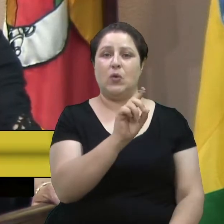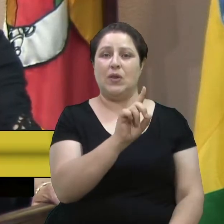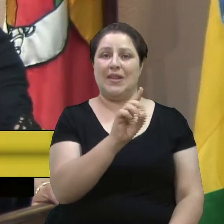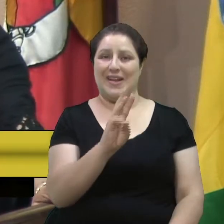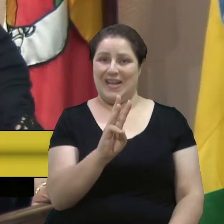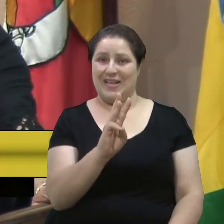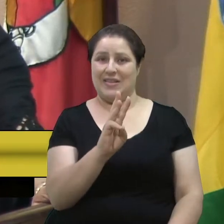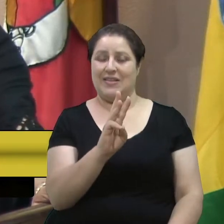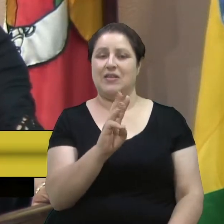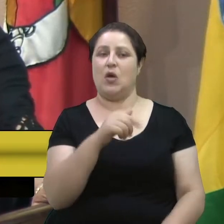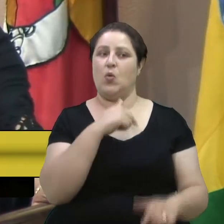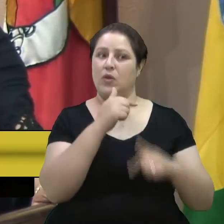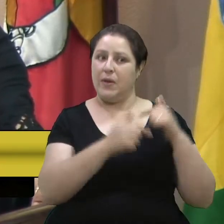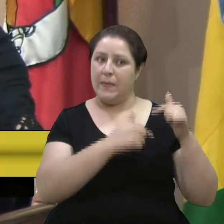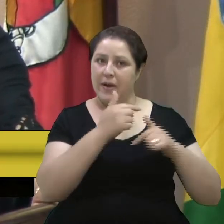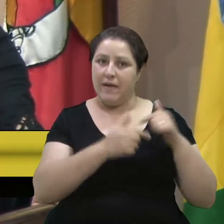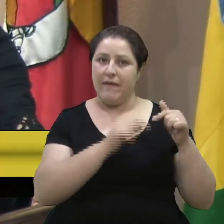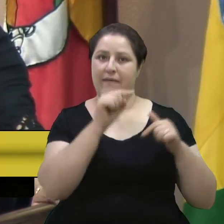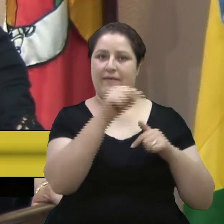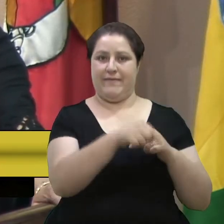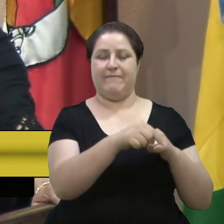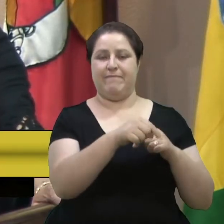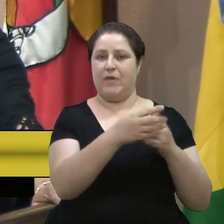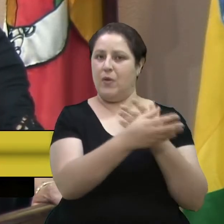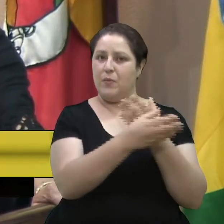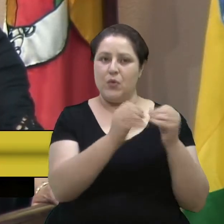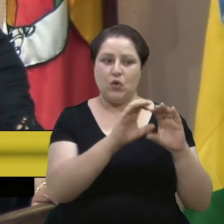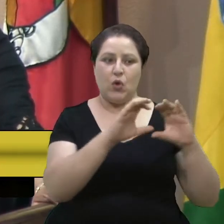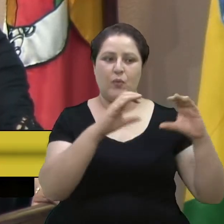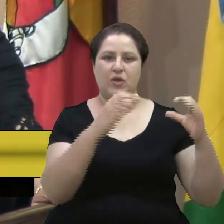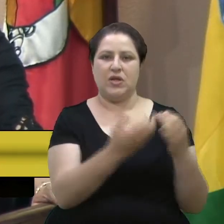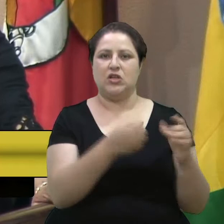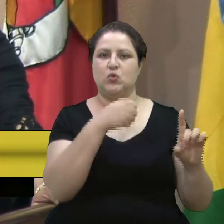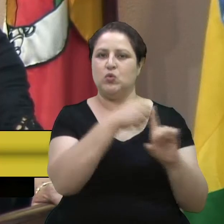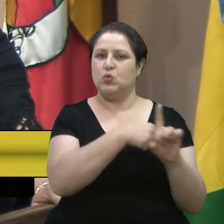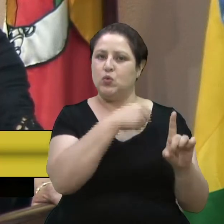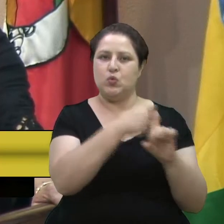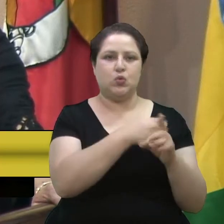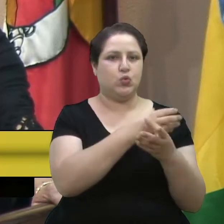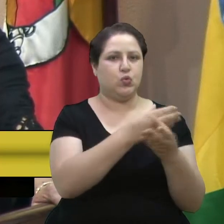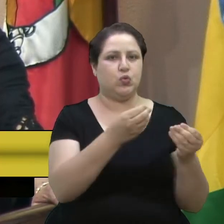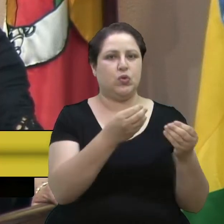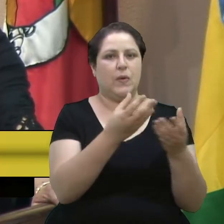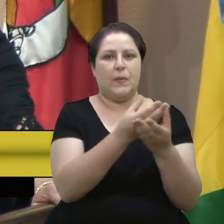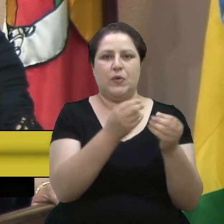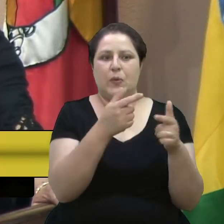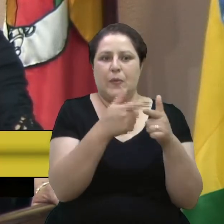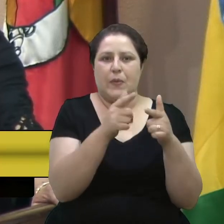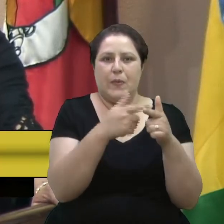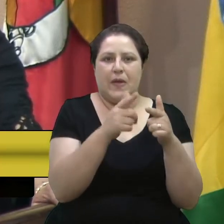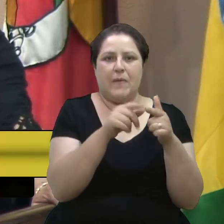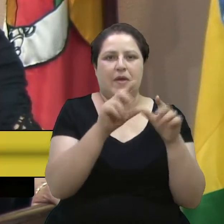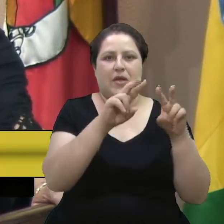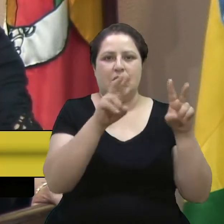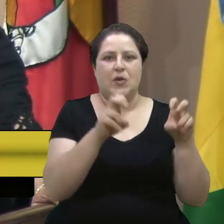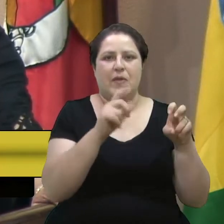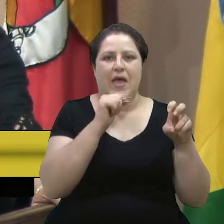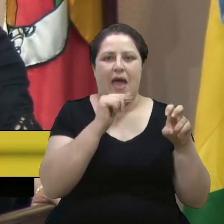E trabalhei, trabalhei muito por aquela comunidade, nós tínhamos muitos problemas de alagamento, de esgoto.